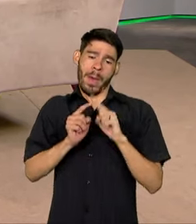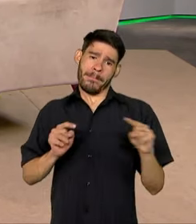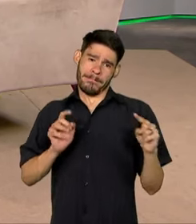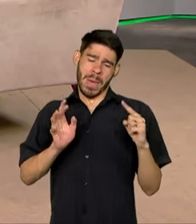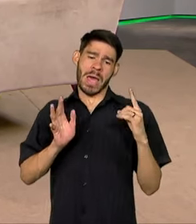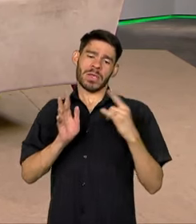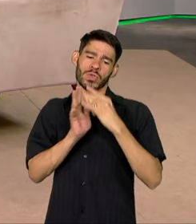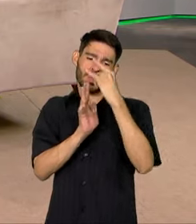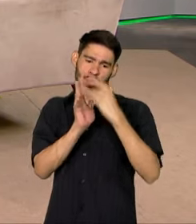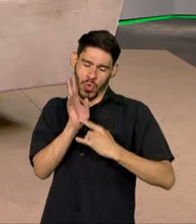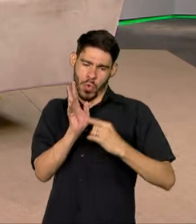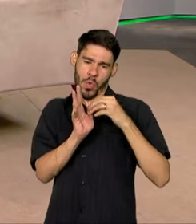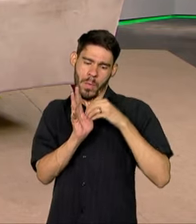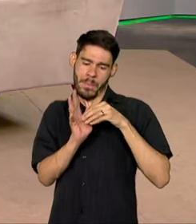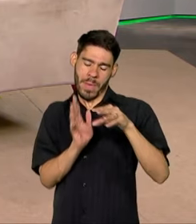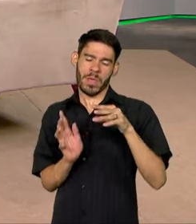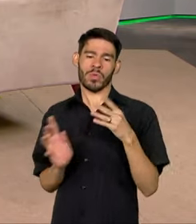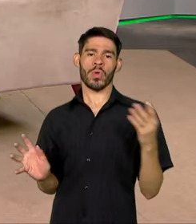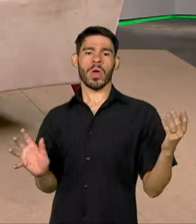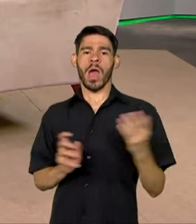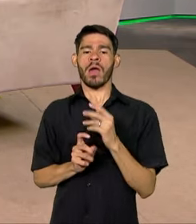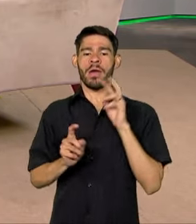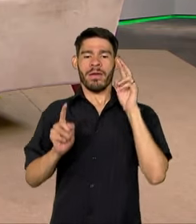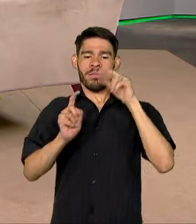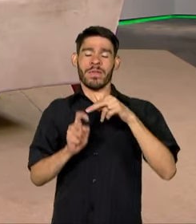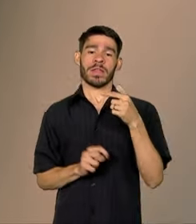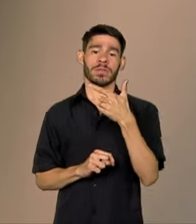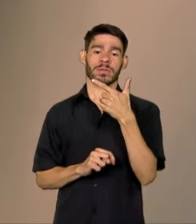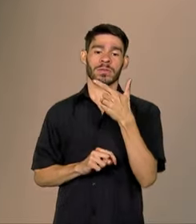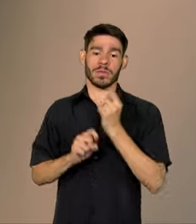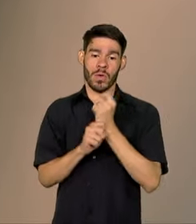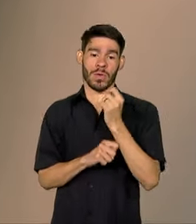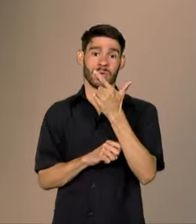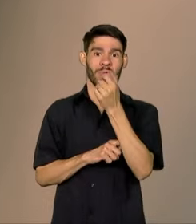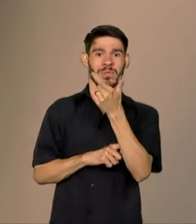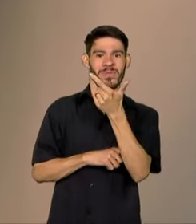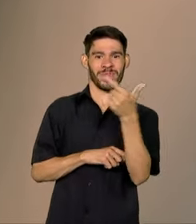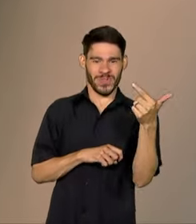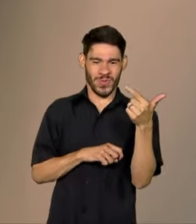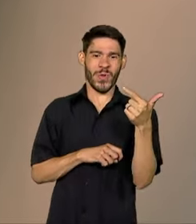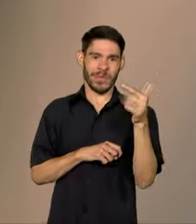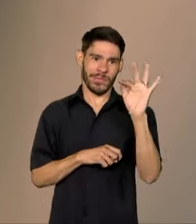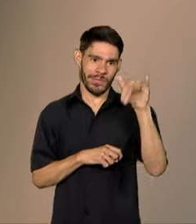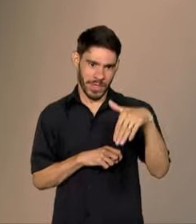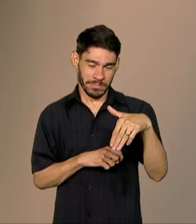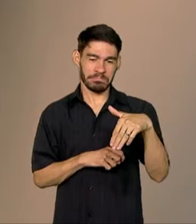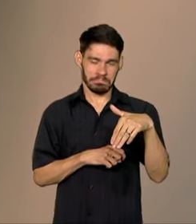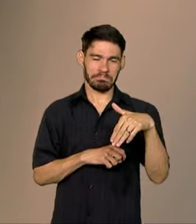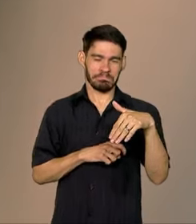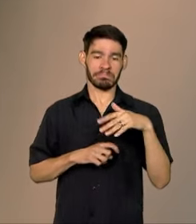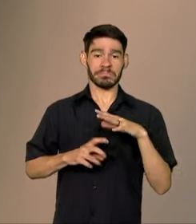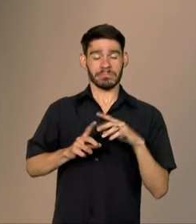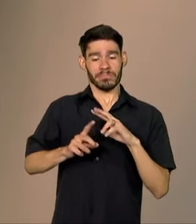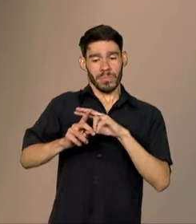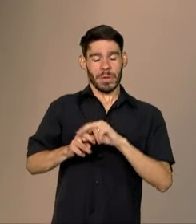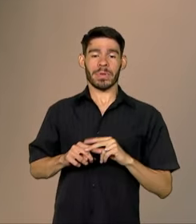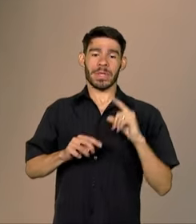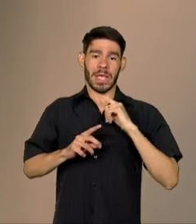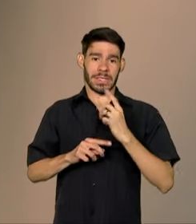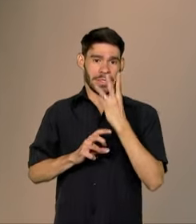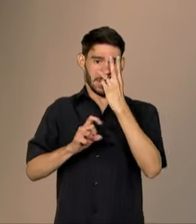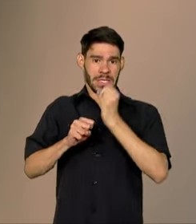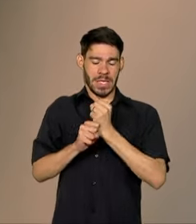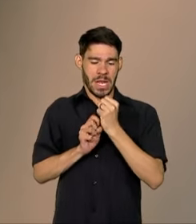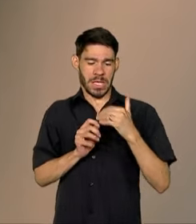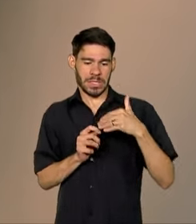o boletim que nós acabamos de lançar se refere ao ano de 2022, ao encerramento do ano de 2022. Portanto, nós temos 3 anos